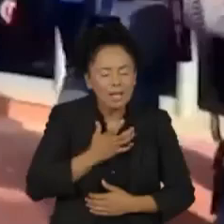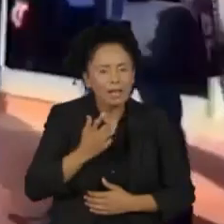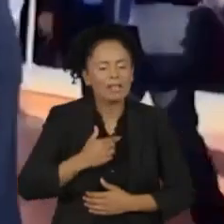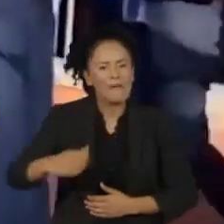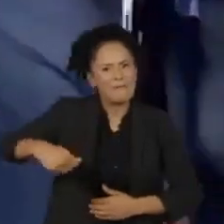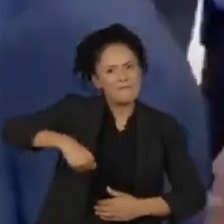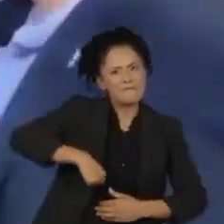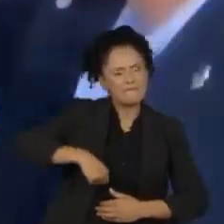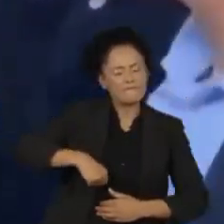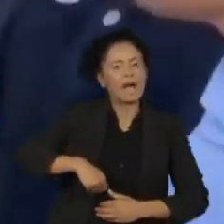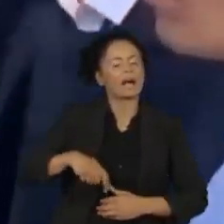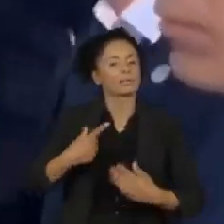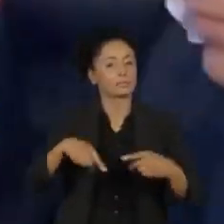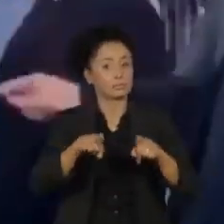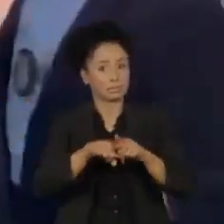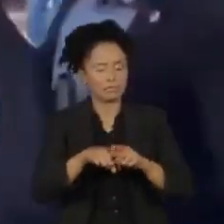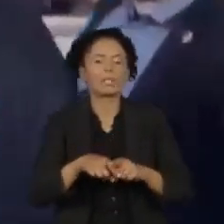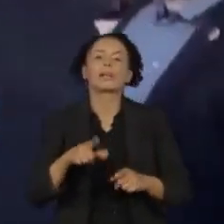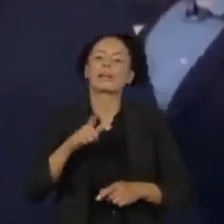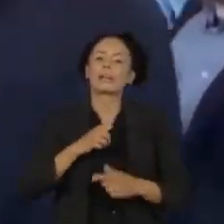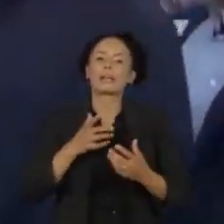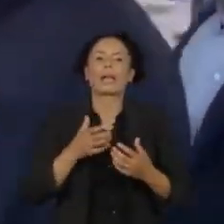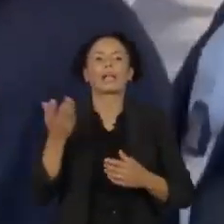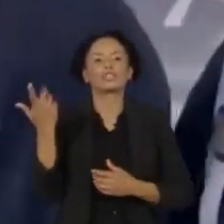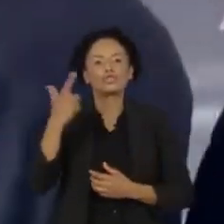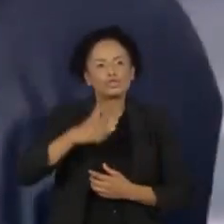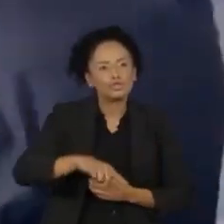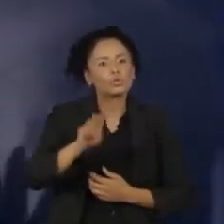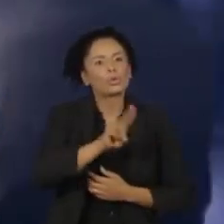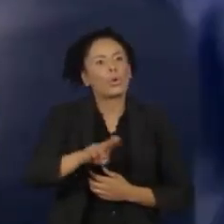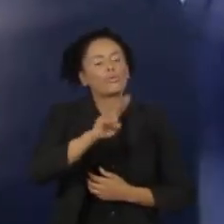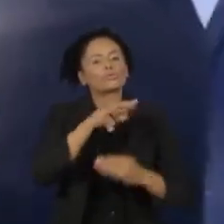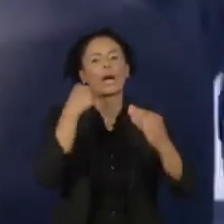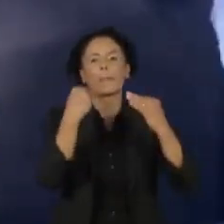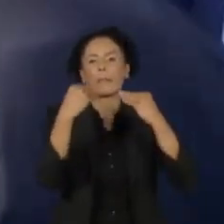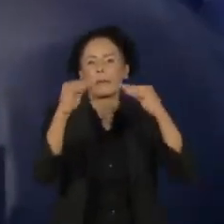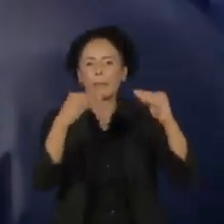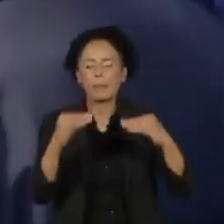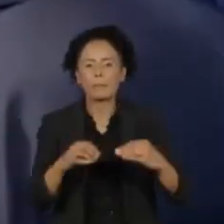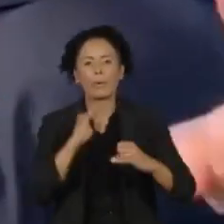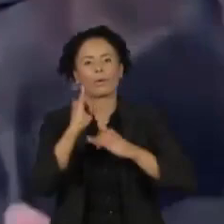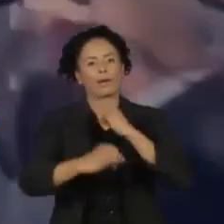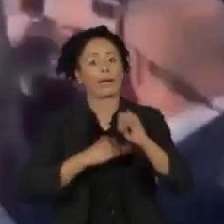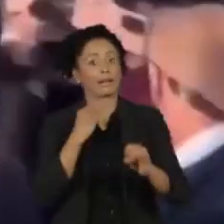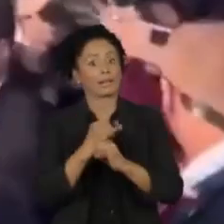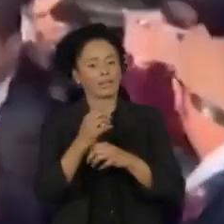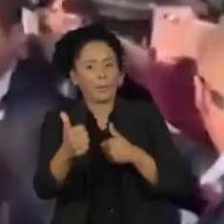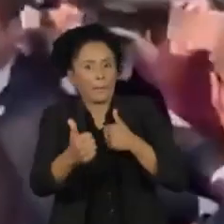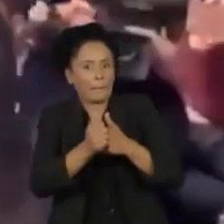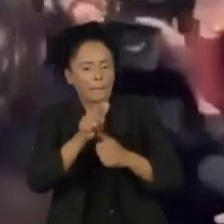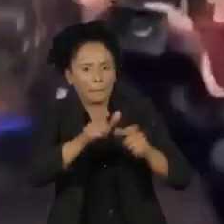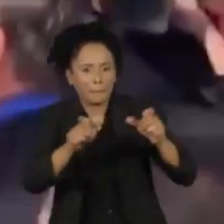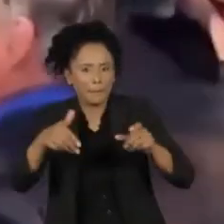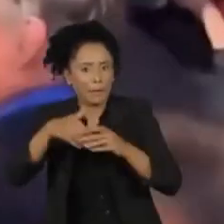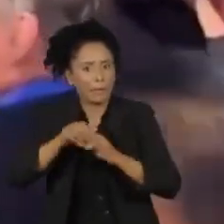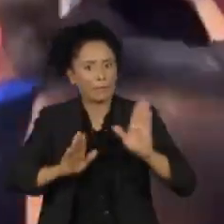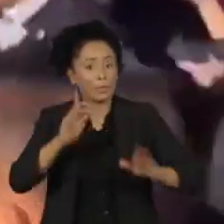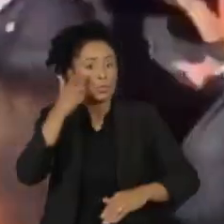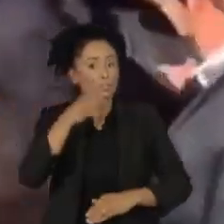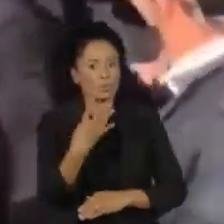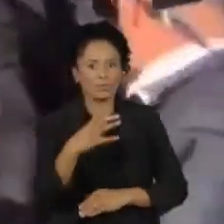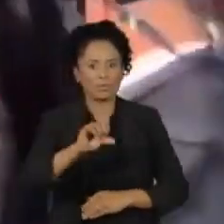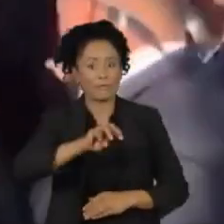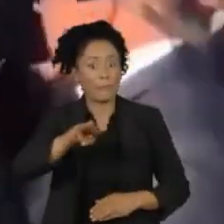participar de novos eventos, públicos usou a internet como estratégia para se aproximar dos eleitores e conseguiu 49 milhões de